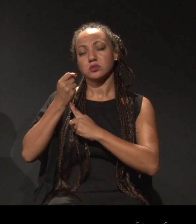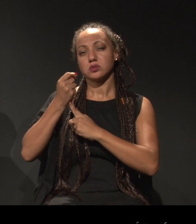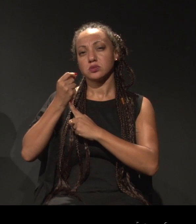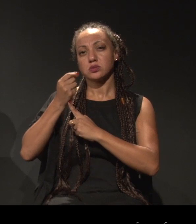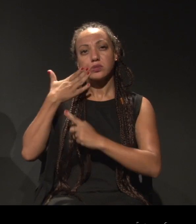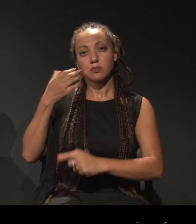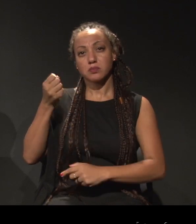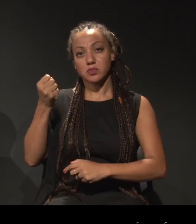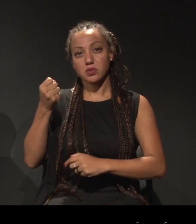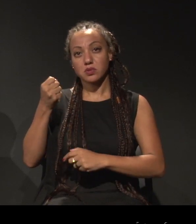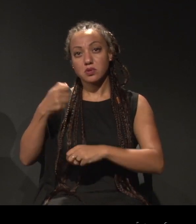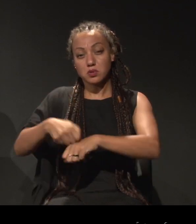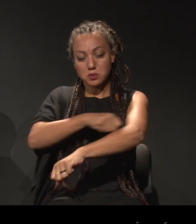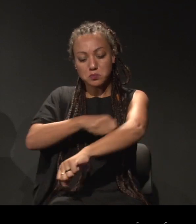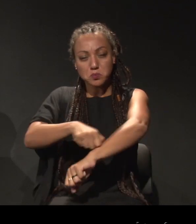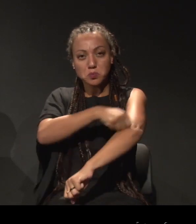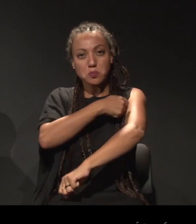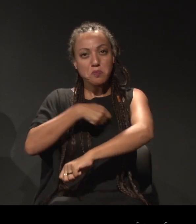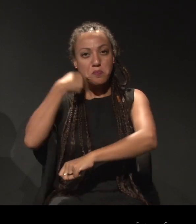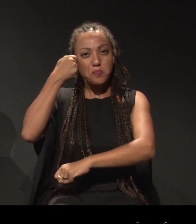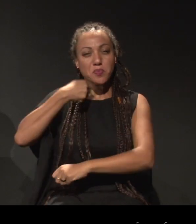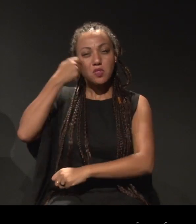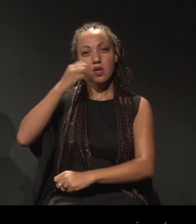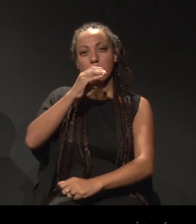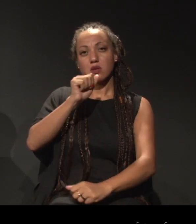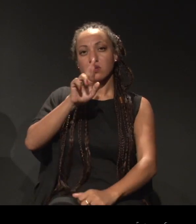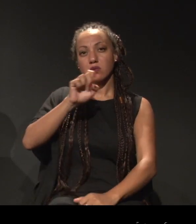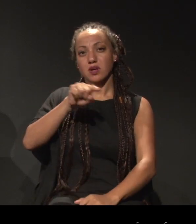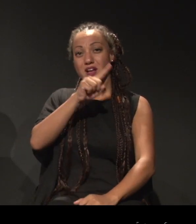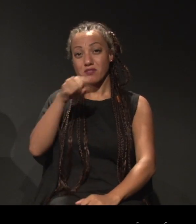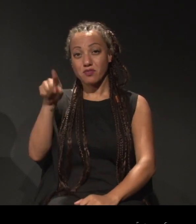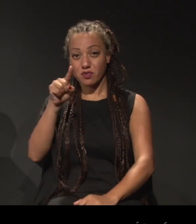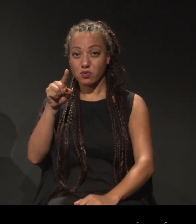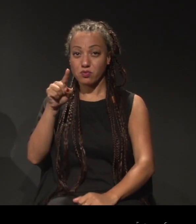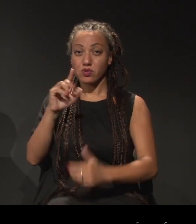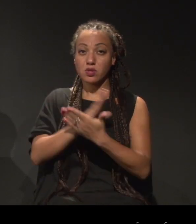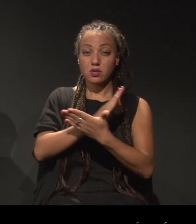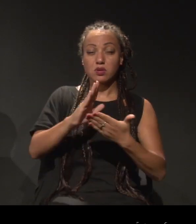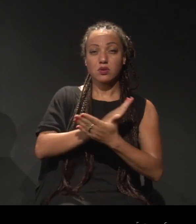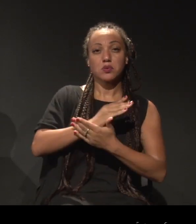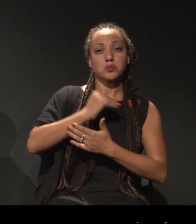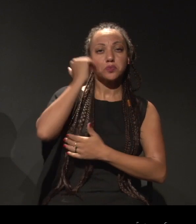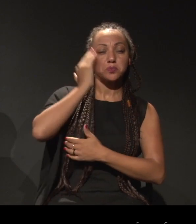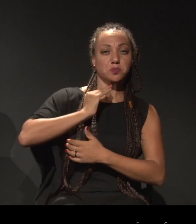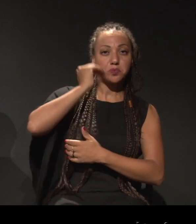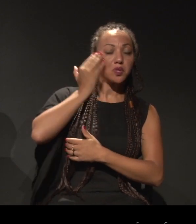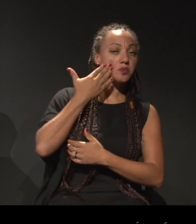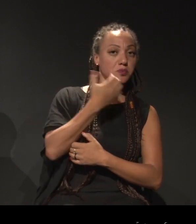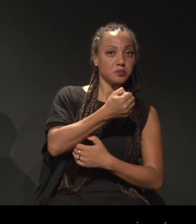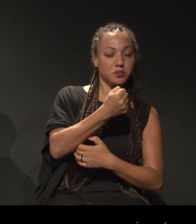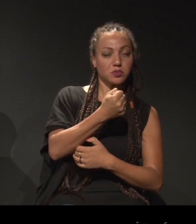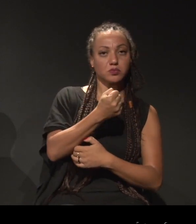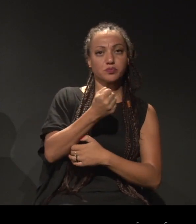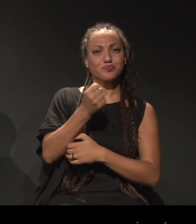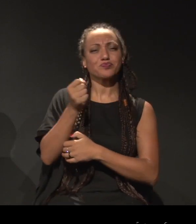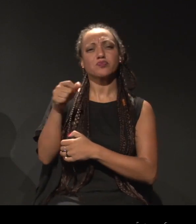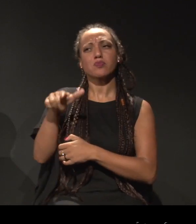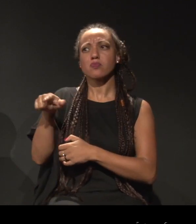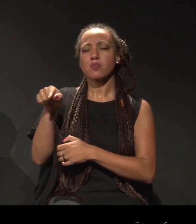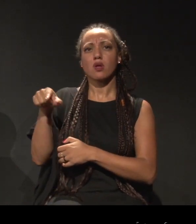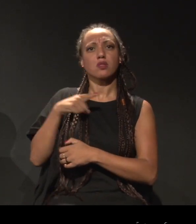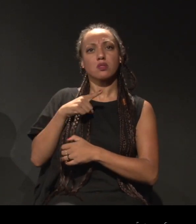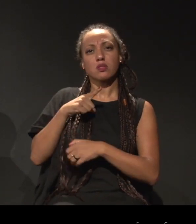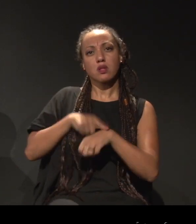feita de carvão, além de outros poucos integrantes pintados de branco. Naquele período, escrevemos uma carta de